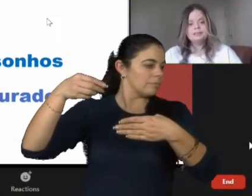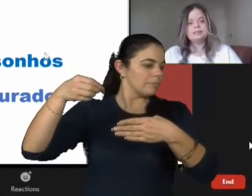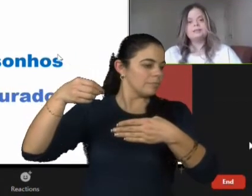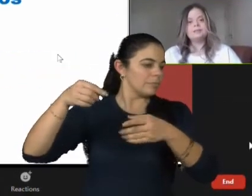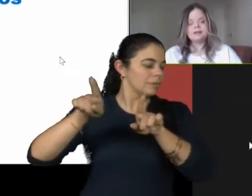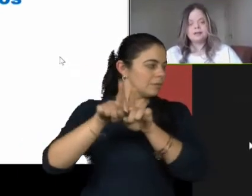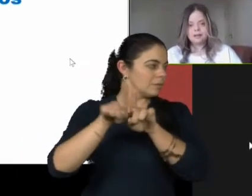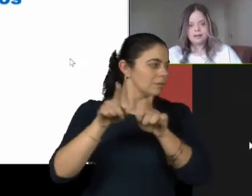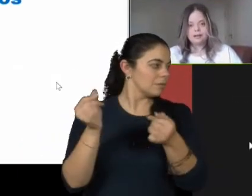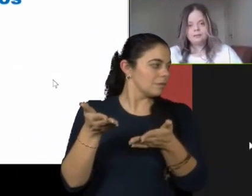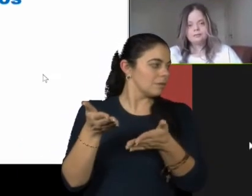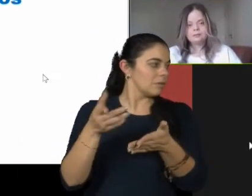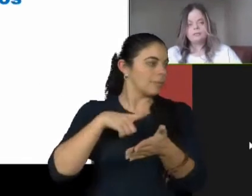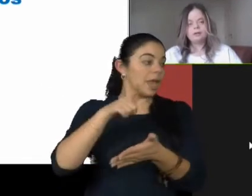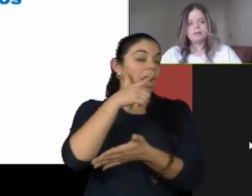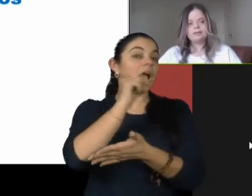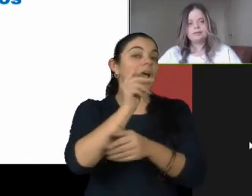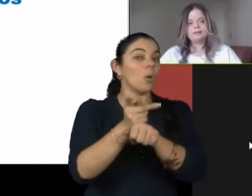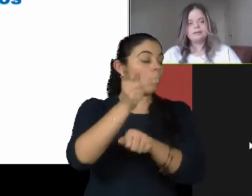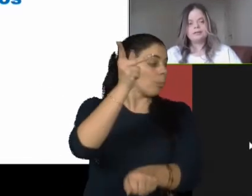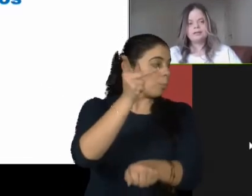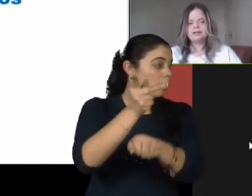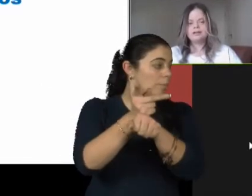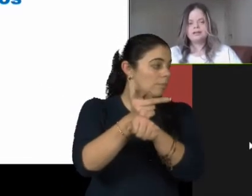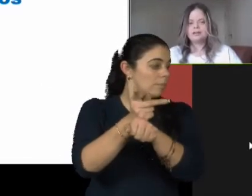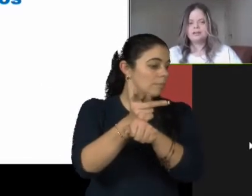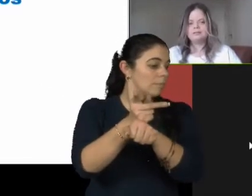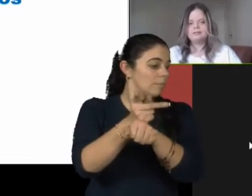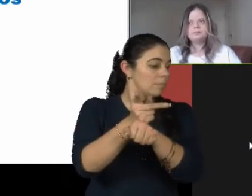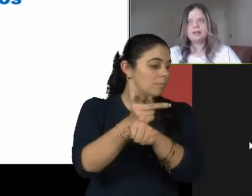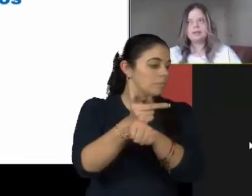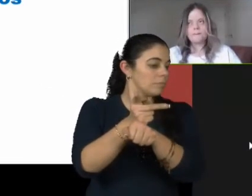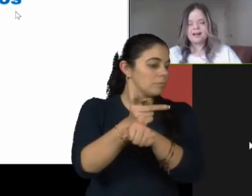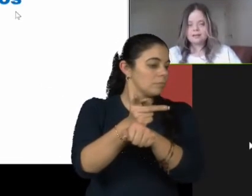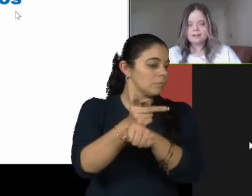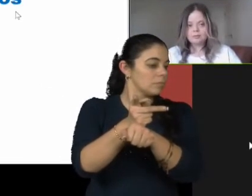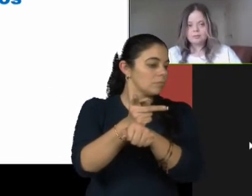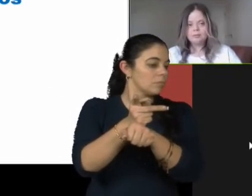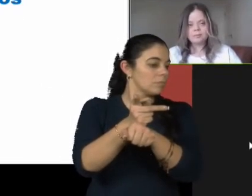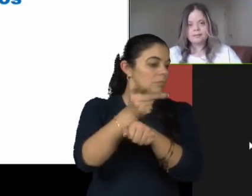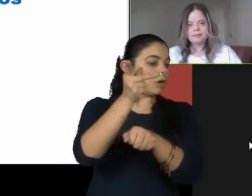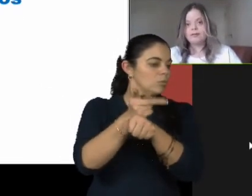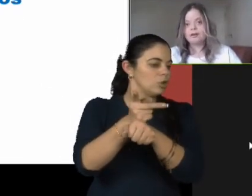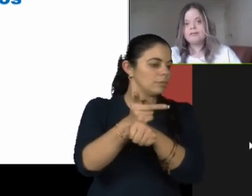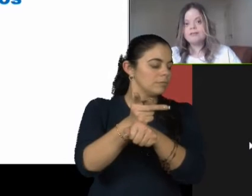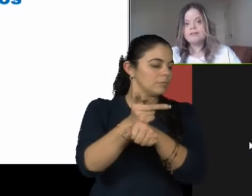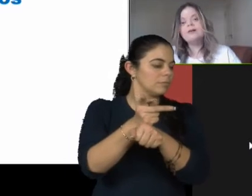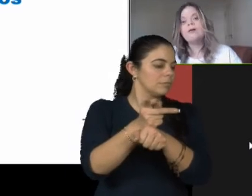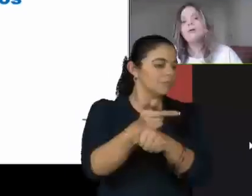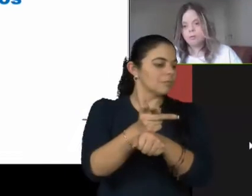Eu também ganhei o melhor... um pessoal brasileiro, o melhor prazer da voz,